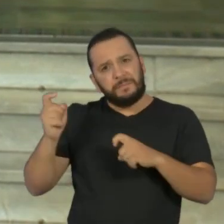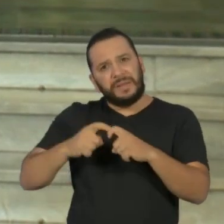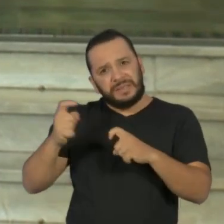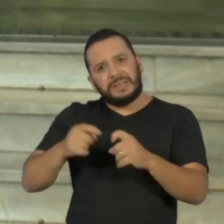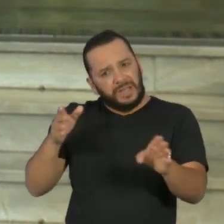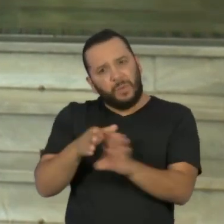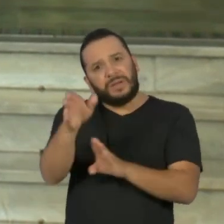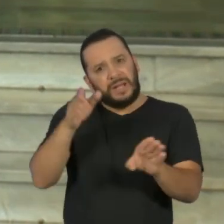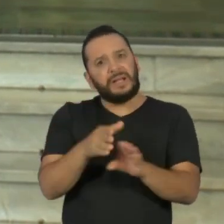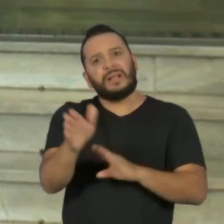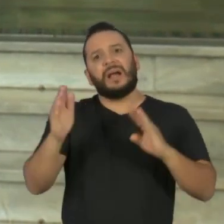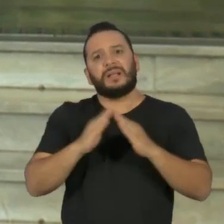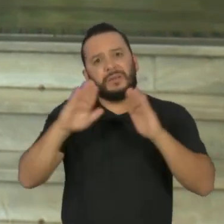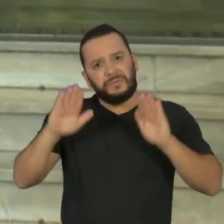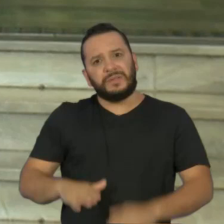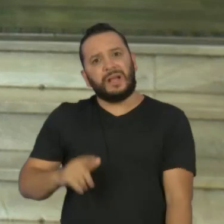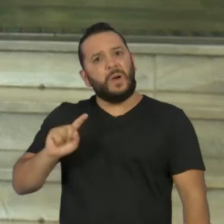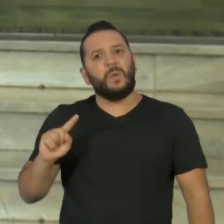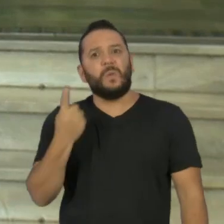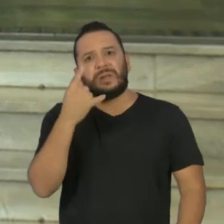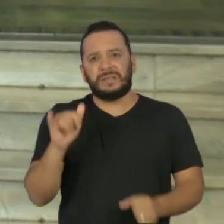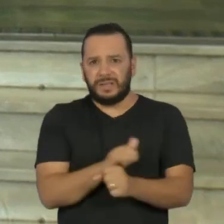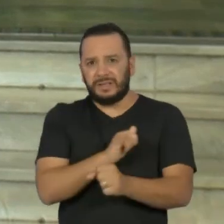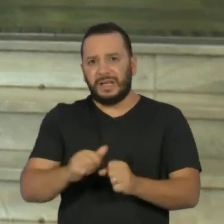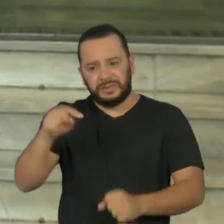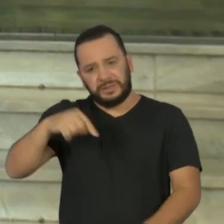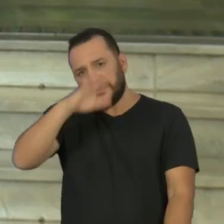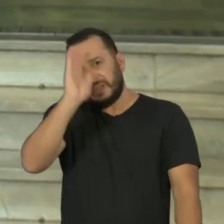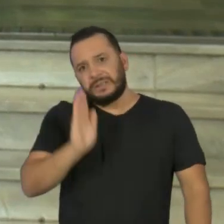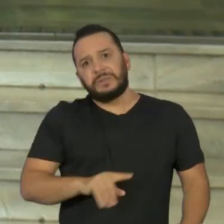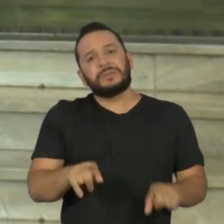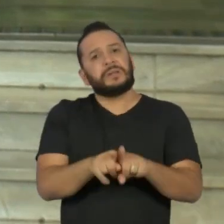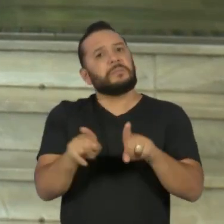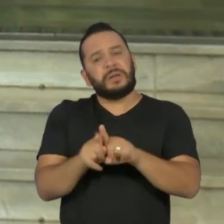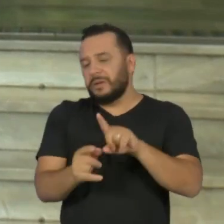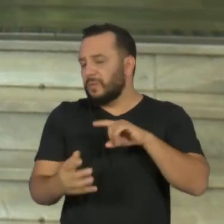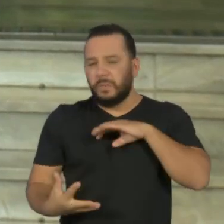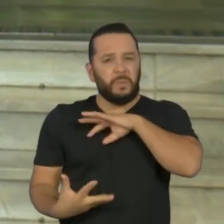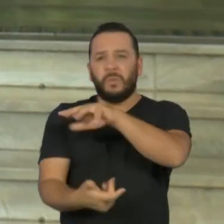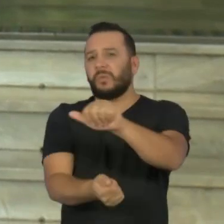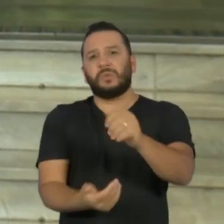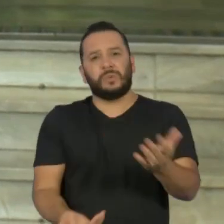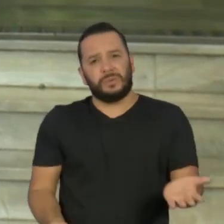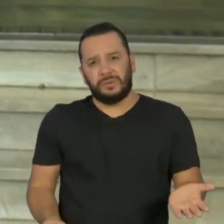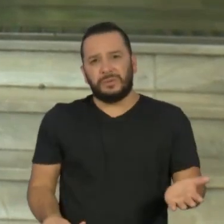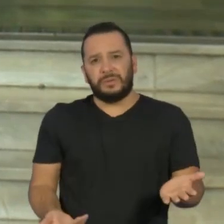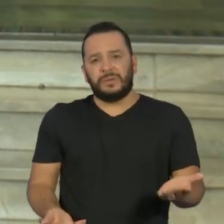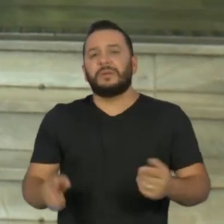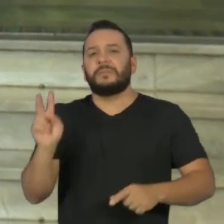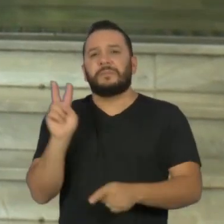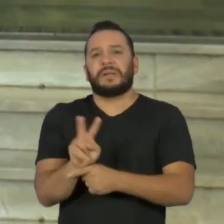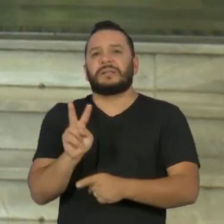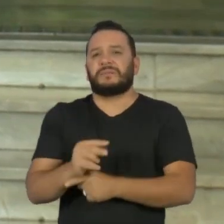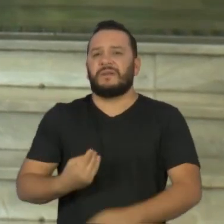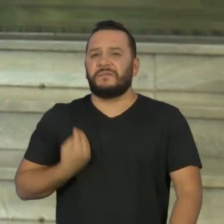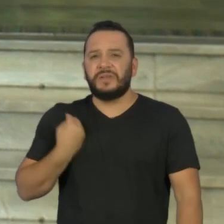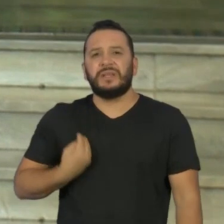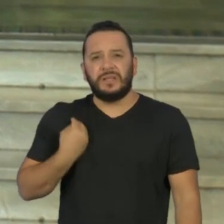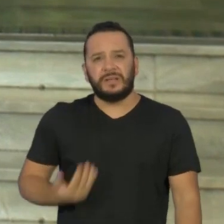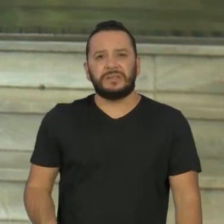a única alternativa que existe, seja no Brasil, seja no mundo, para preservar vidas?